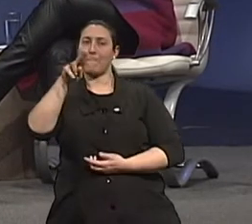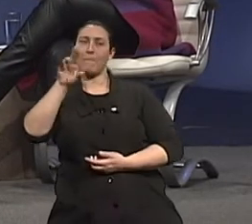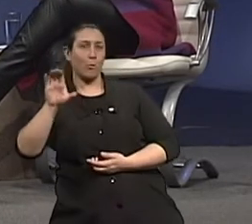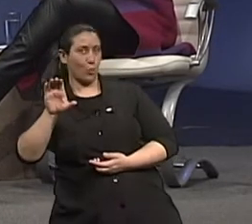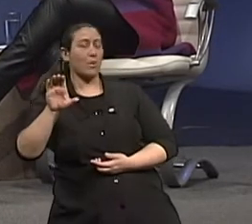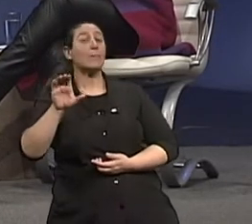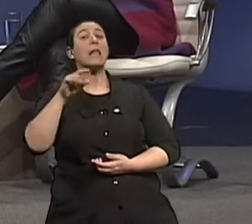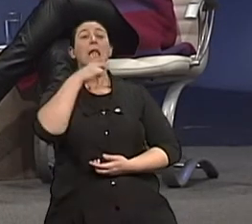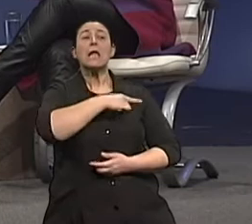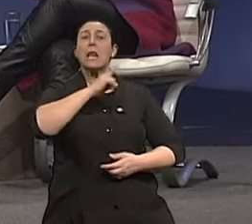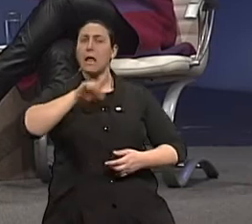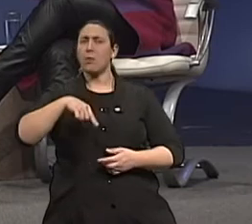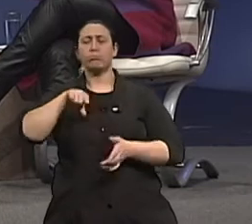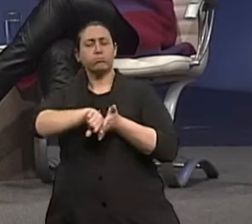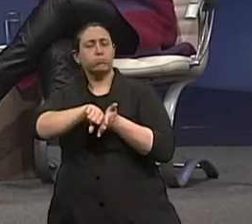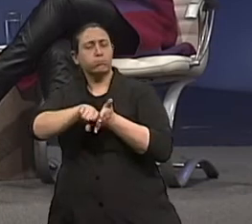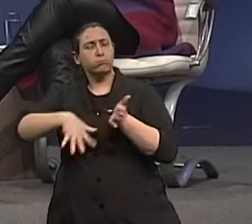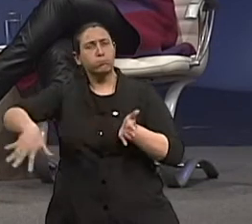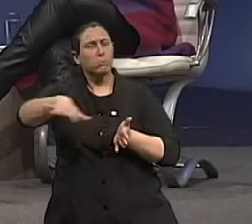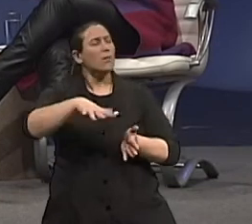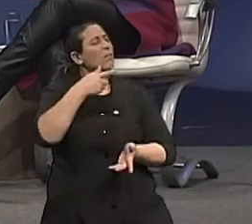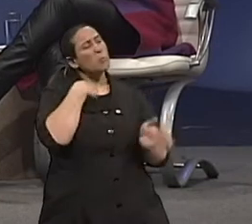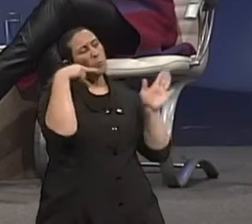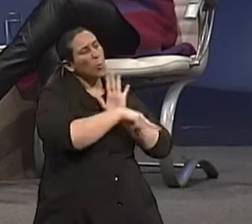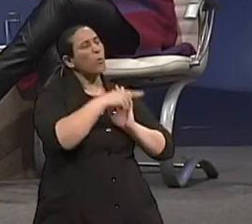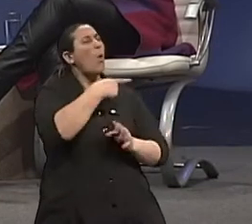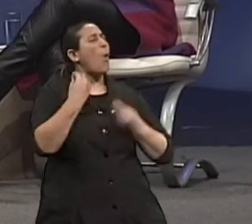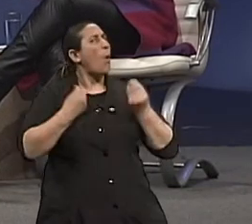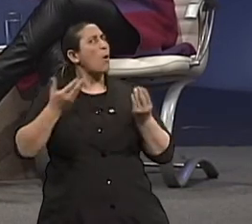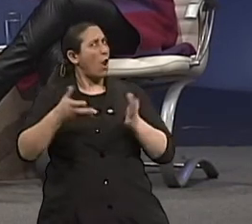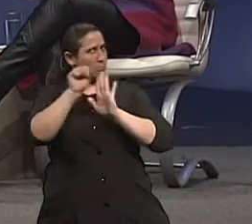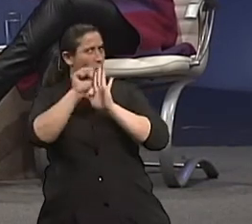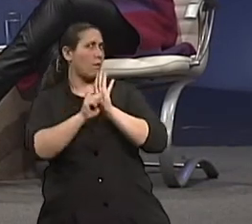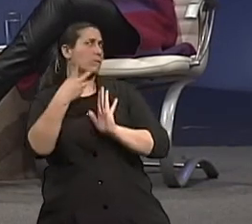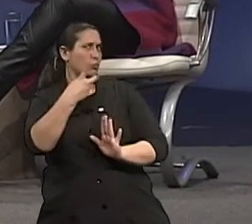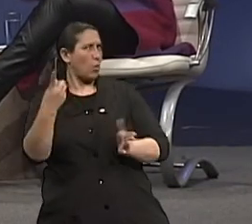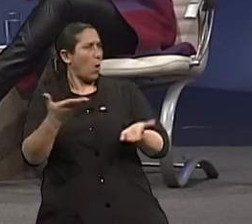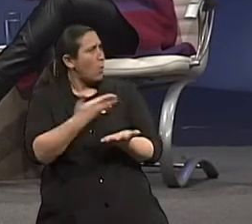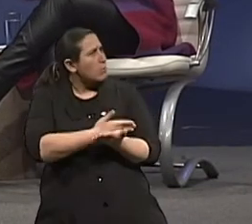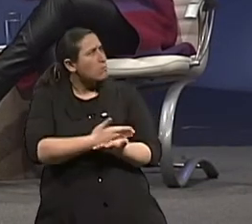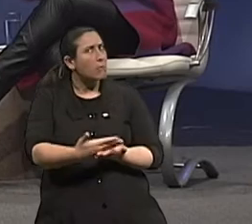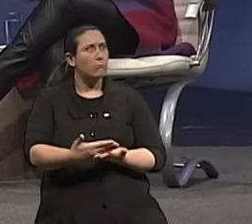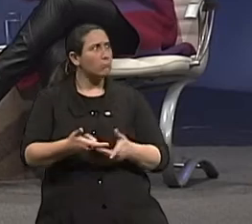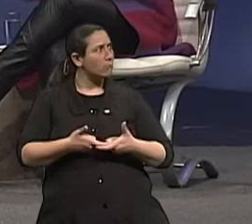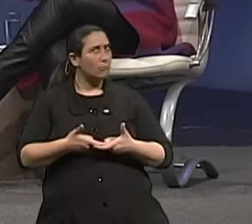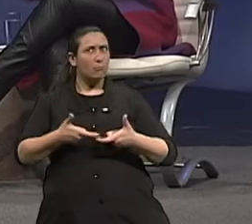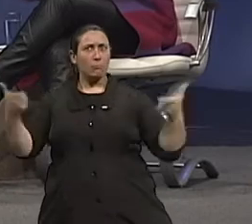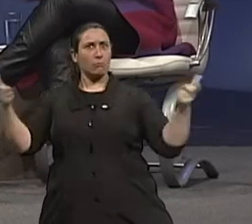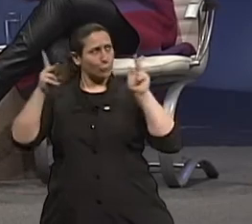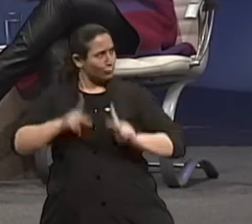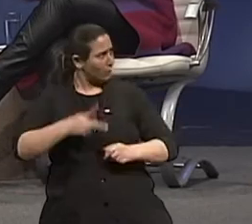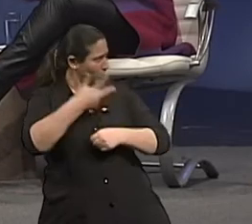imaginava chegar ao século XXI com o início? Está no início do século XXI, né? Com tanta gente de mais idade?